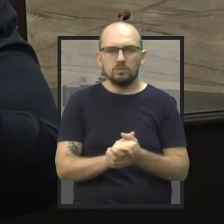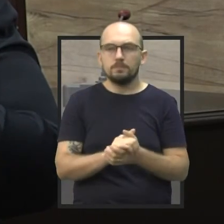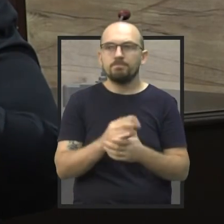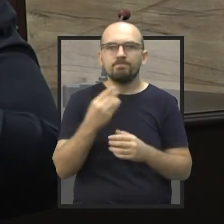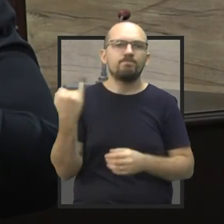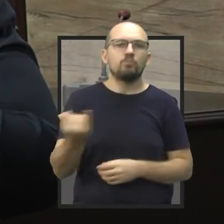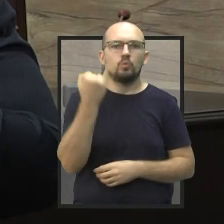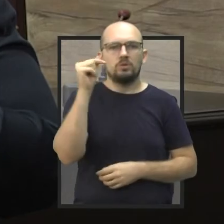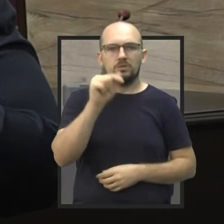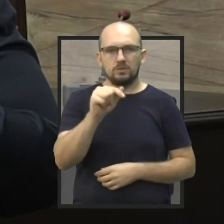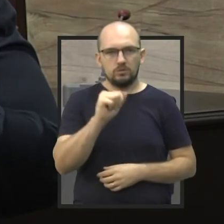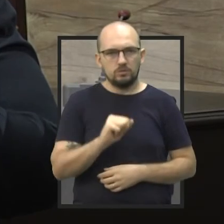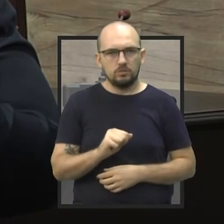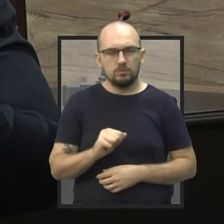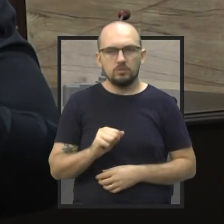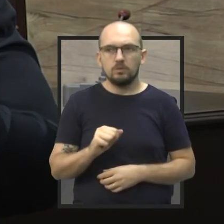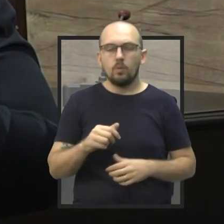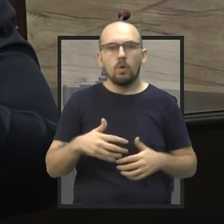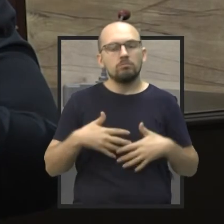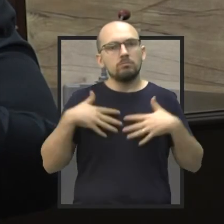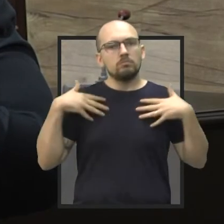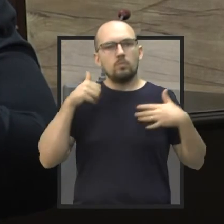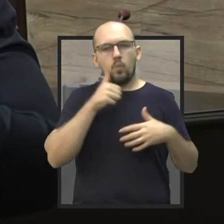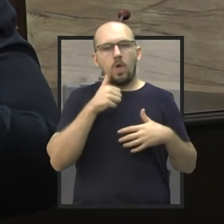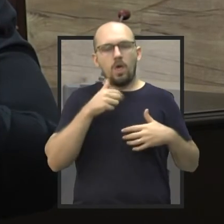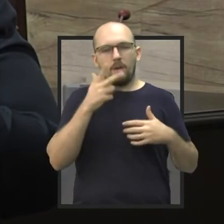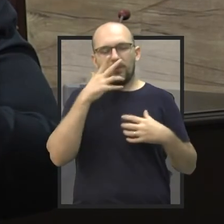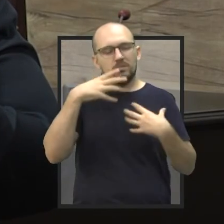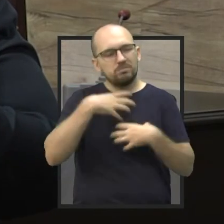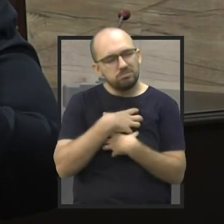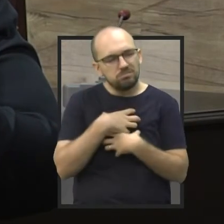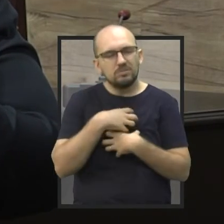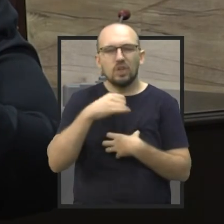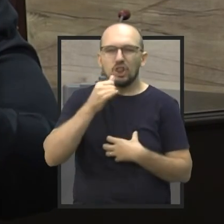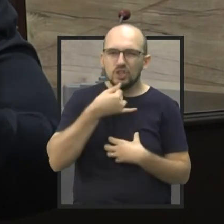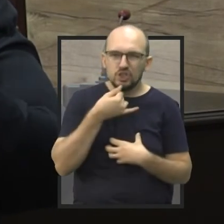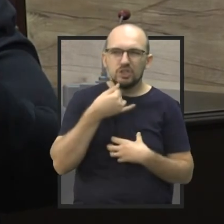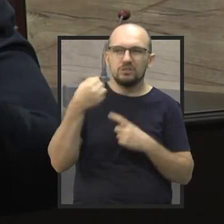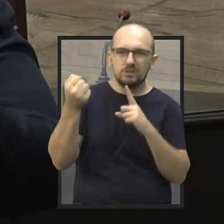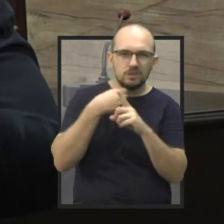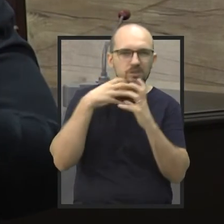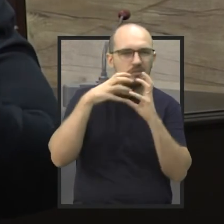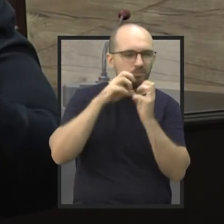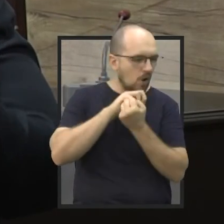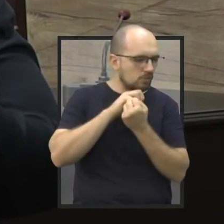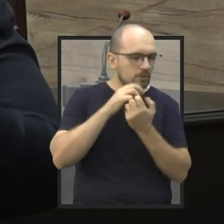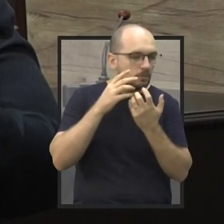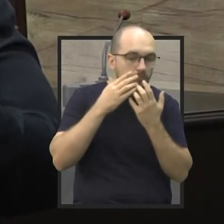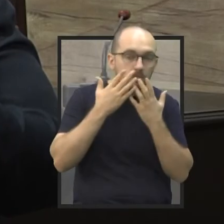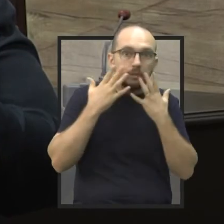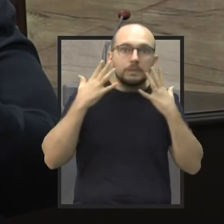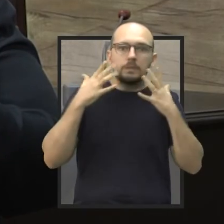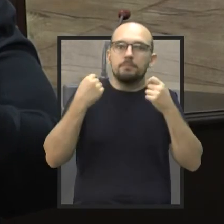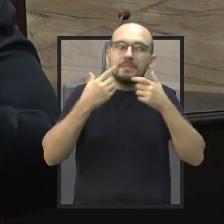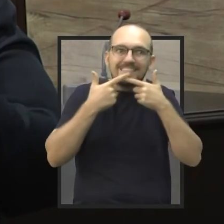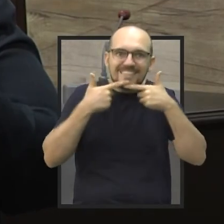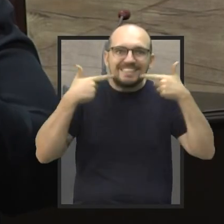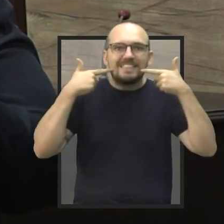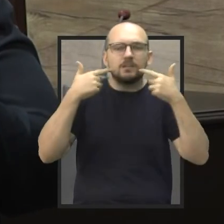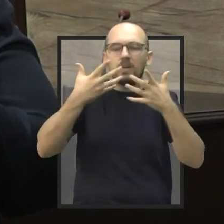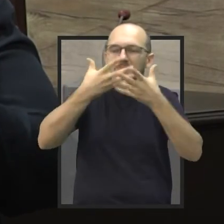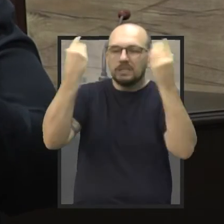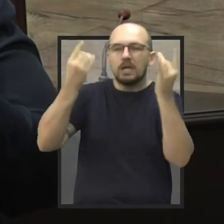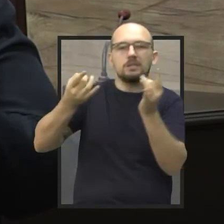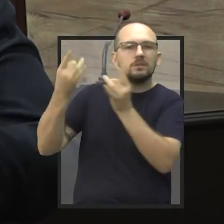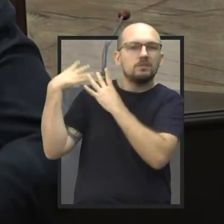extrema importância. Levanta a autoestima, tentar uma mudança de vida, começar do zero, esquecer o